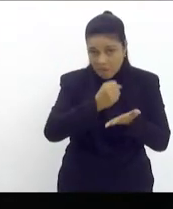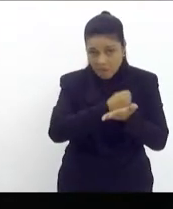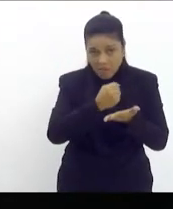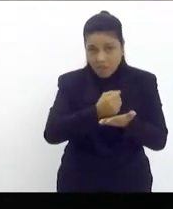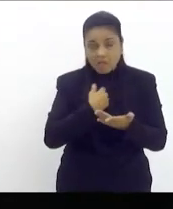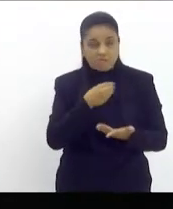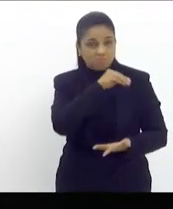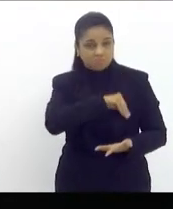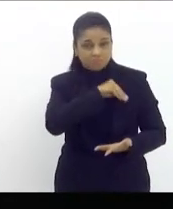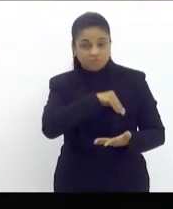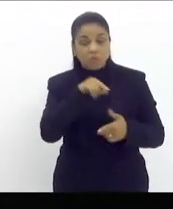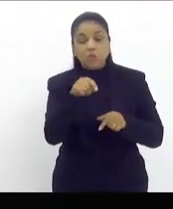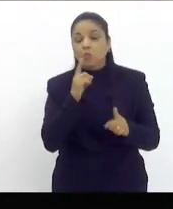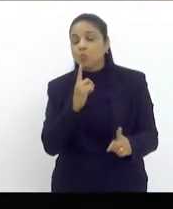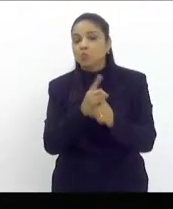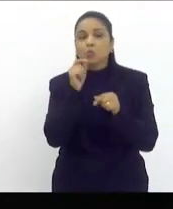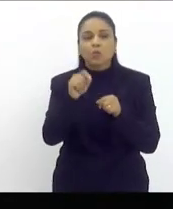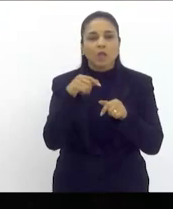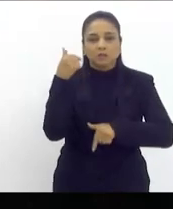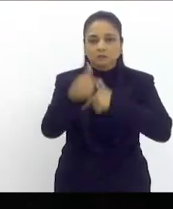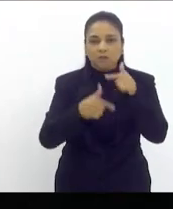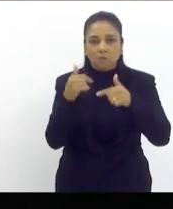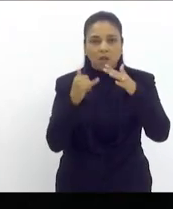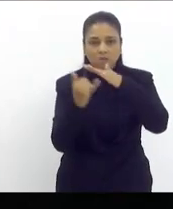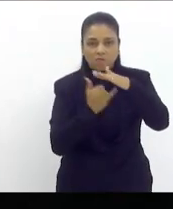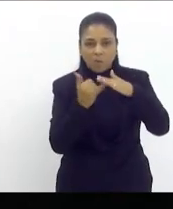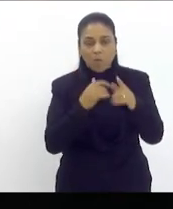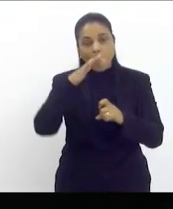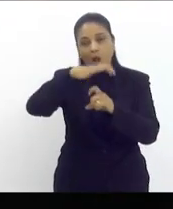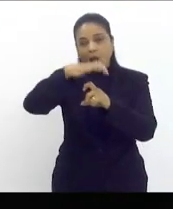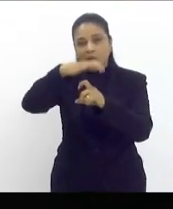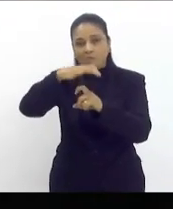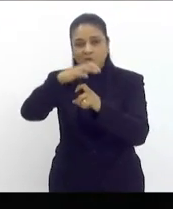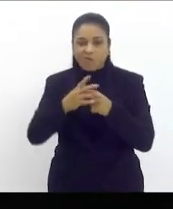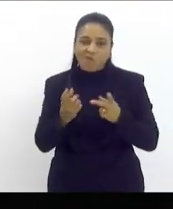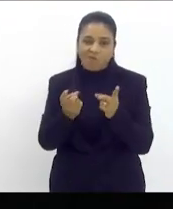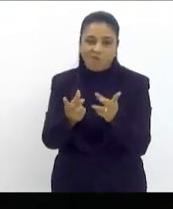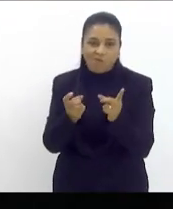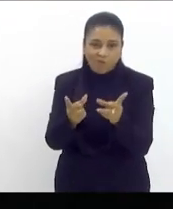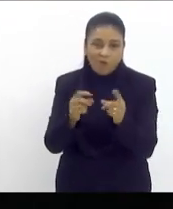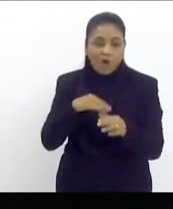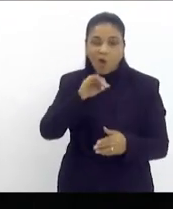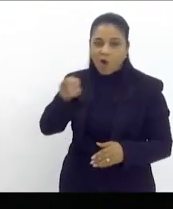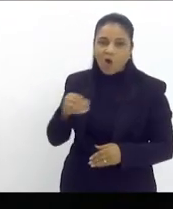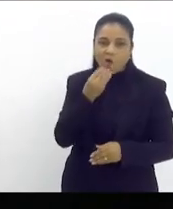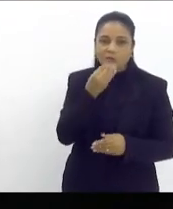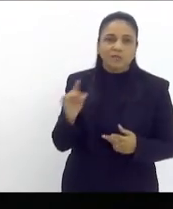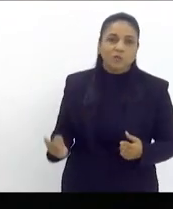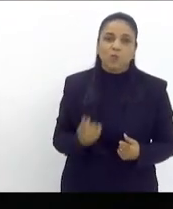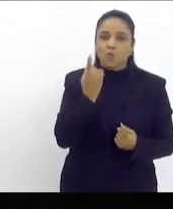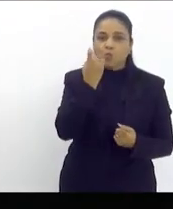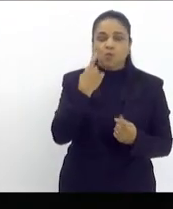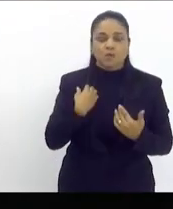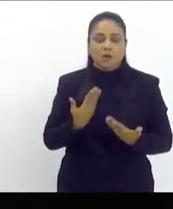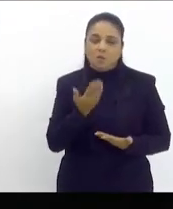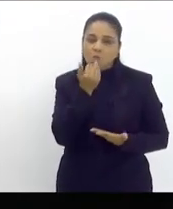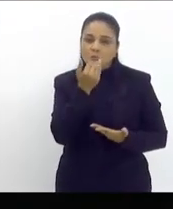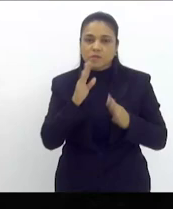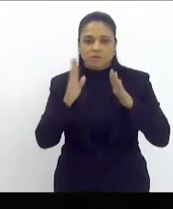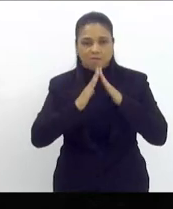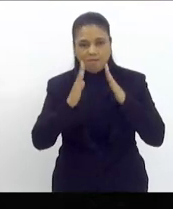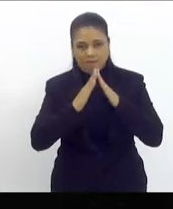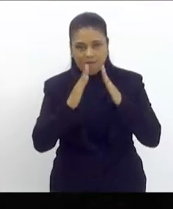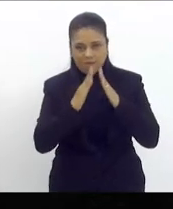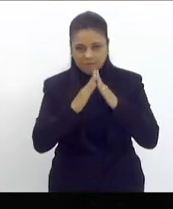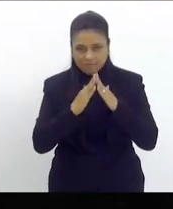no trabalho informal como camelôs e ambulantes a única oportunidade de levar comida para seus lares